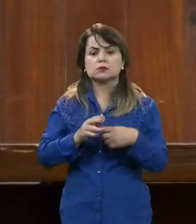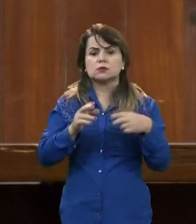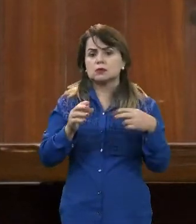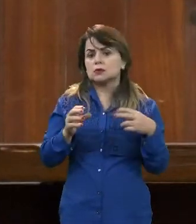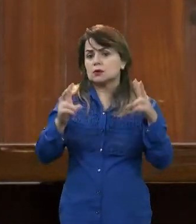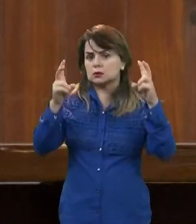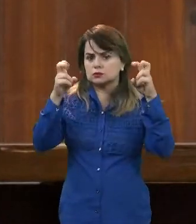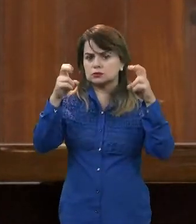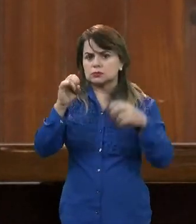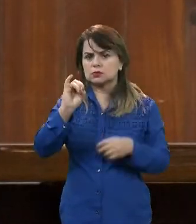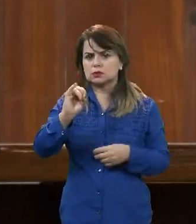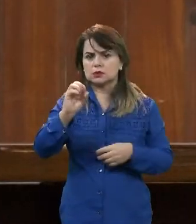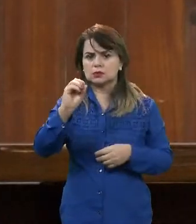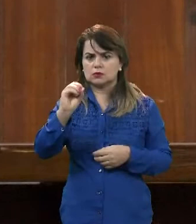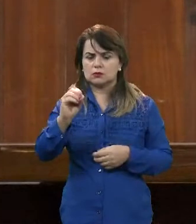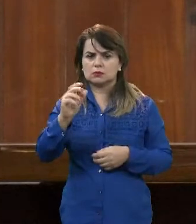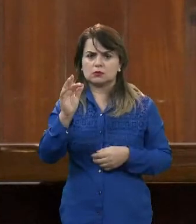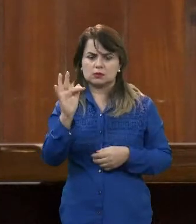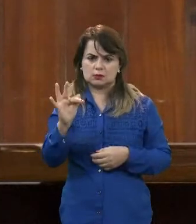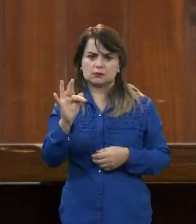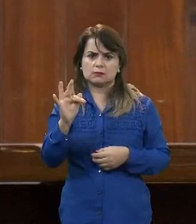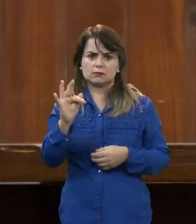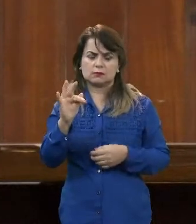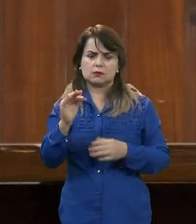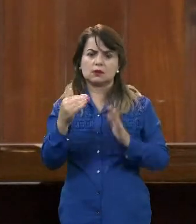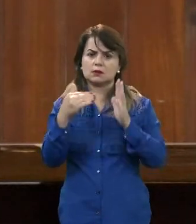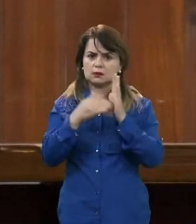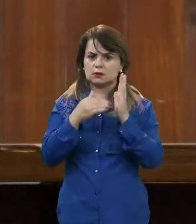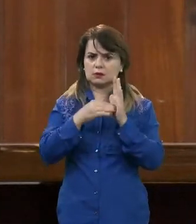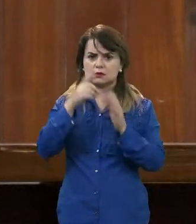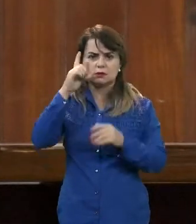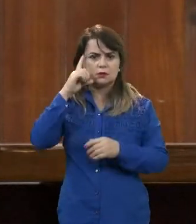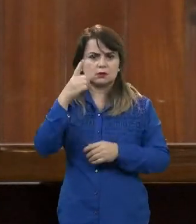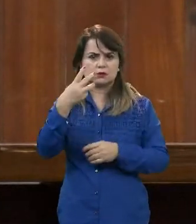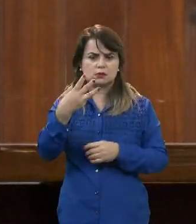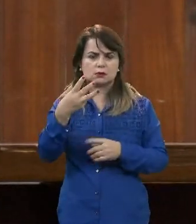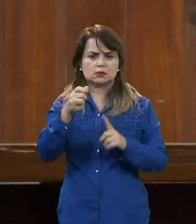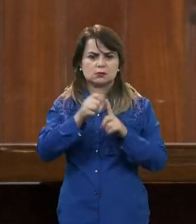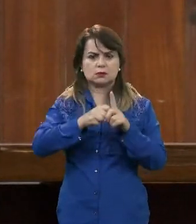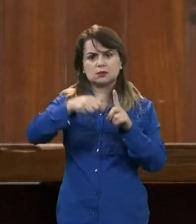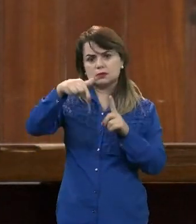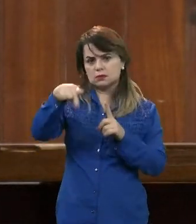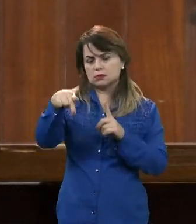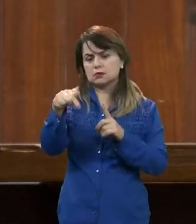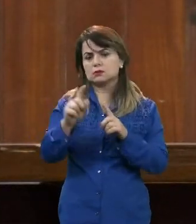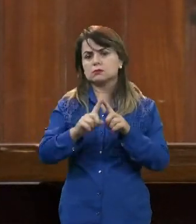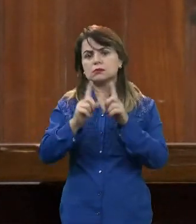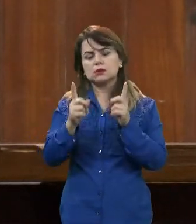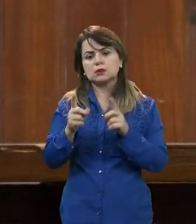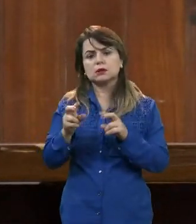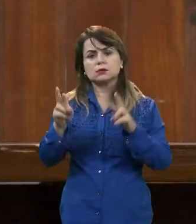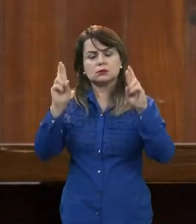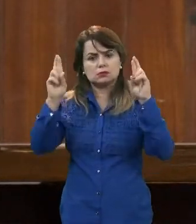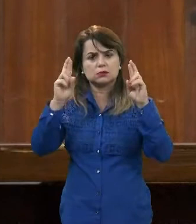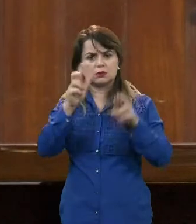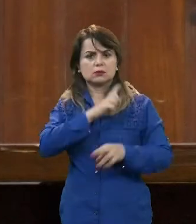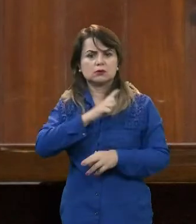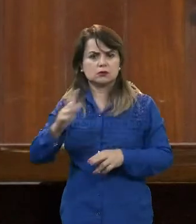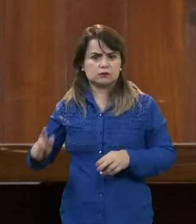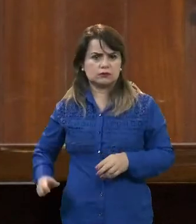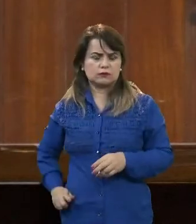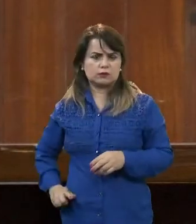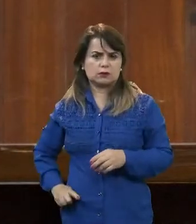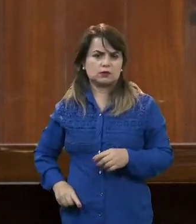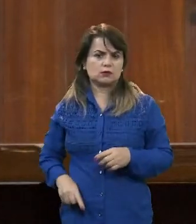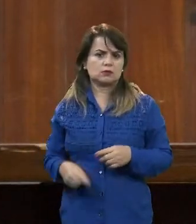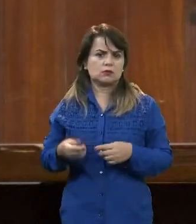IOF, né, a princípio até o dia 3 do 7, mas que se espera que o governo possa prorrogar isso por um período. Esses